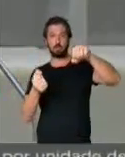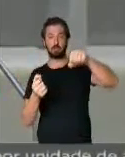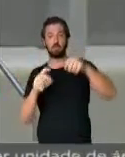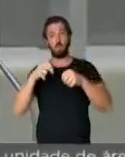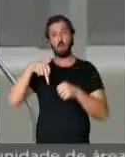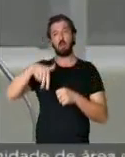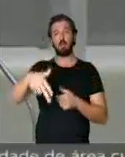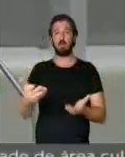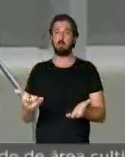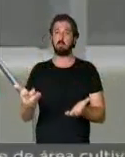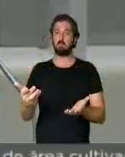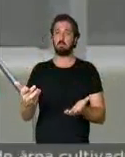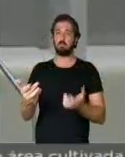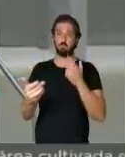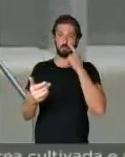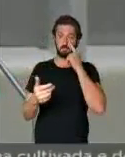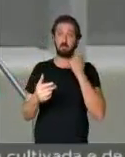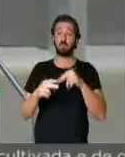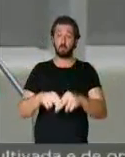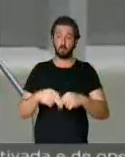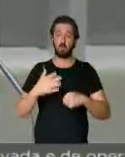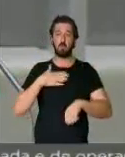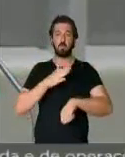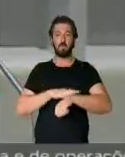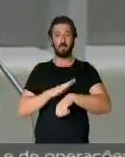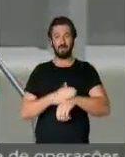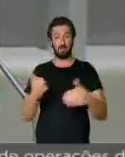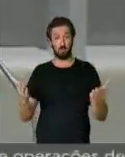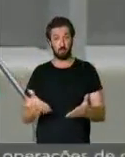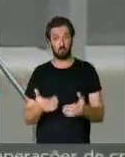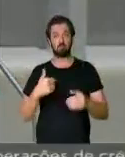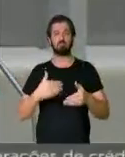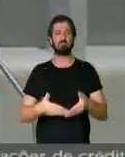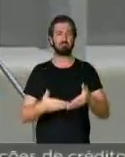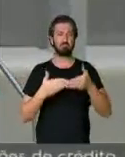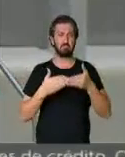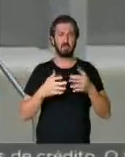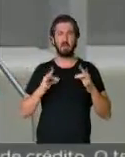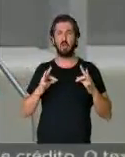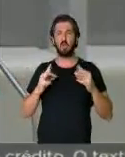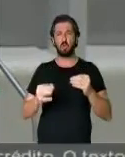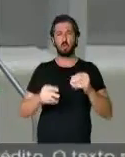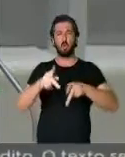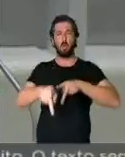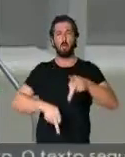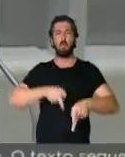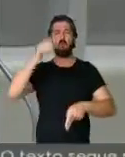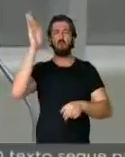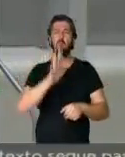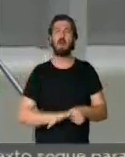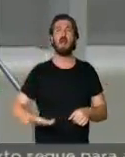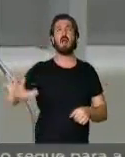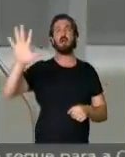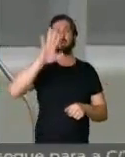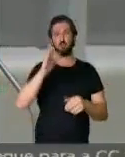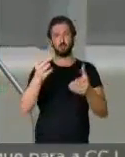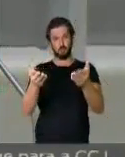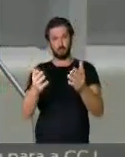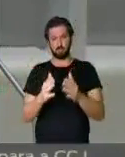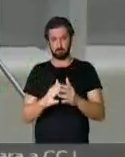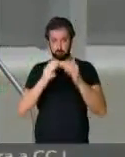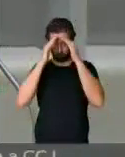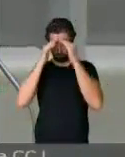isso, uso desse meu tempo aqui para pedir para todos os brasileiros e brasileiras que